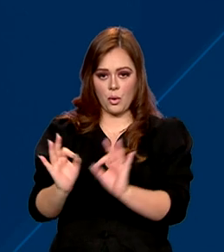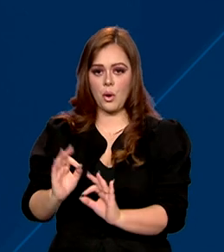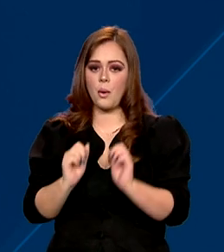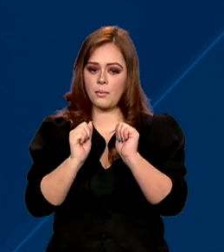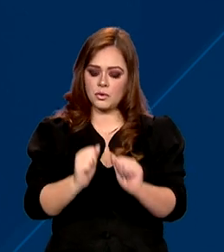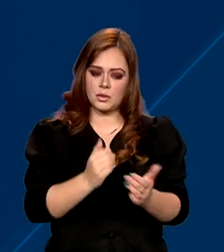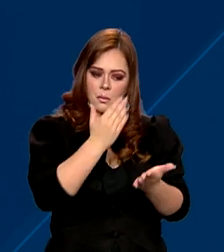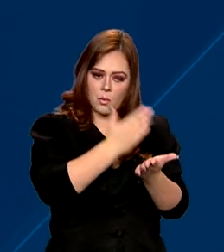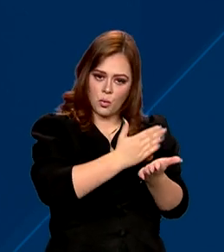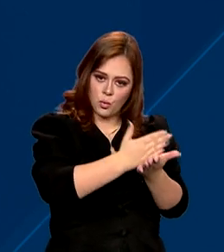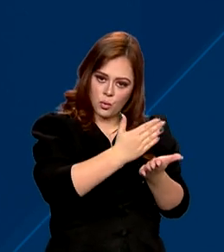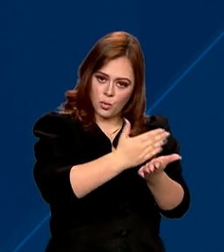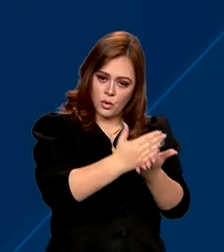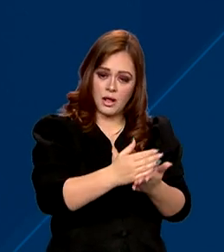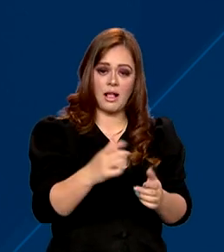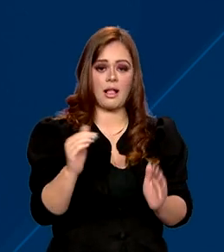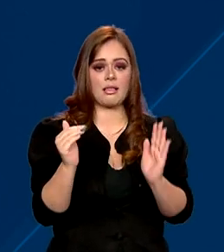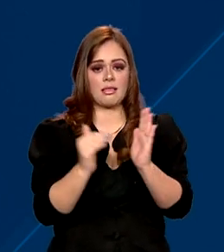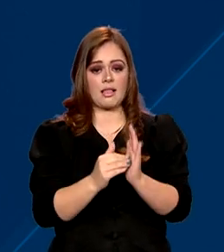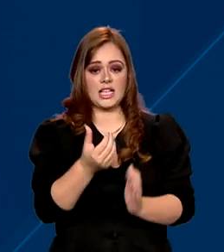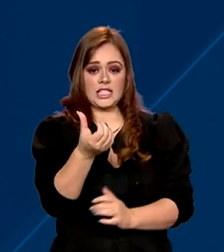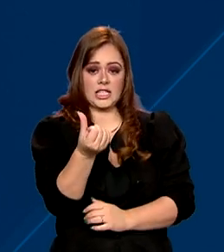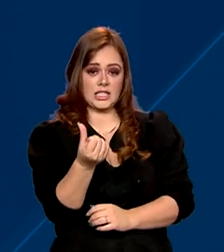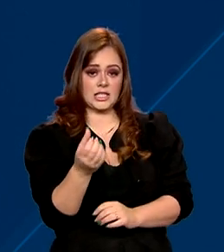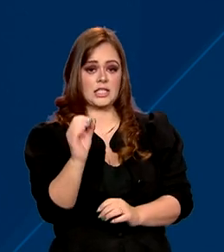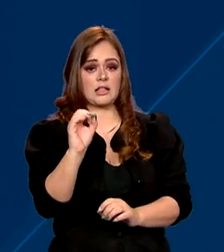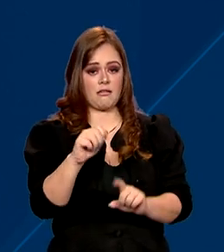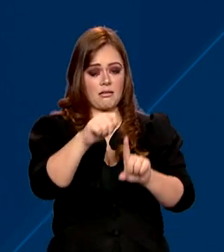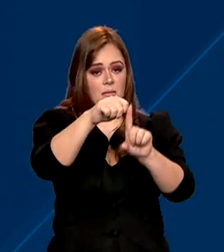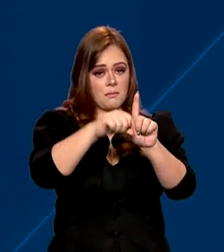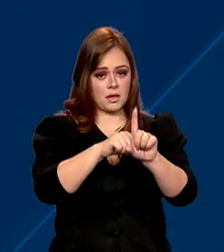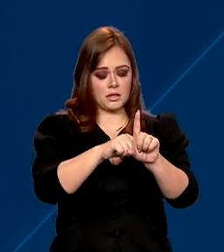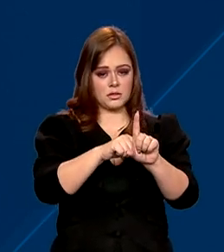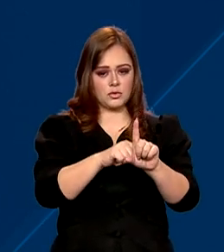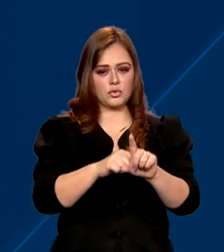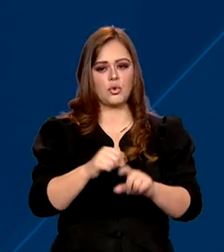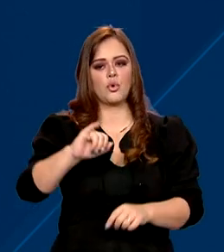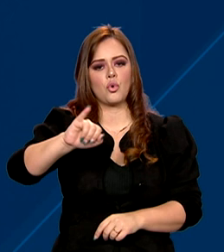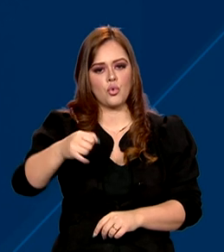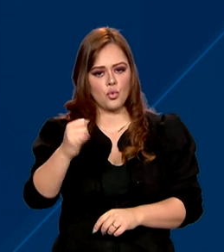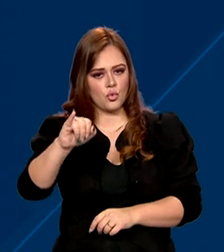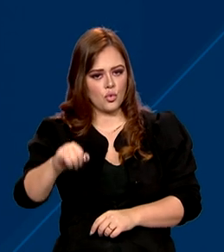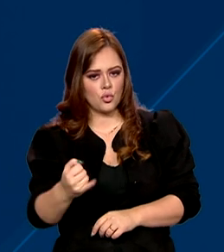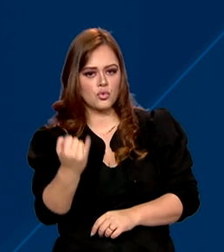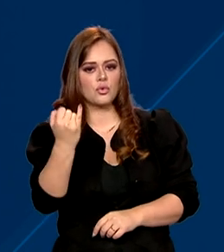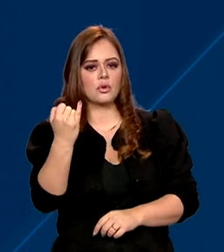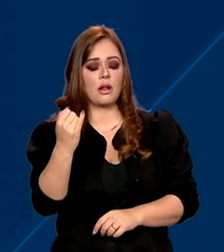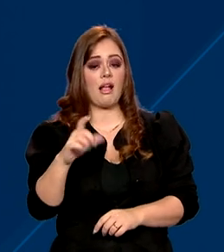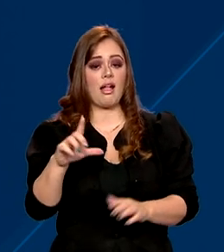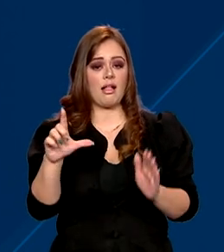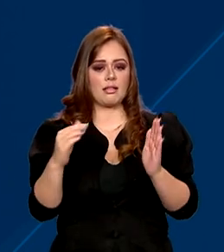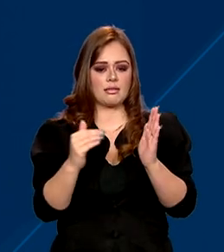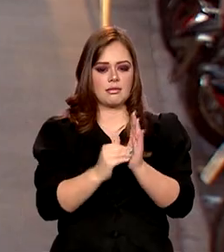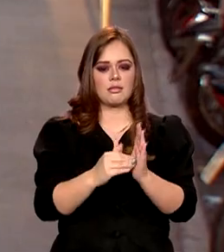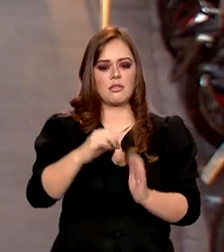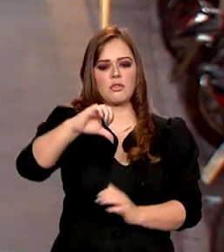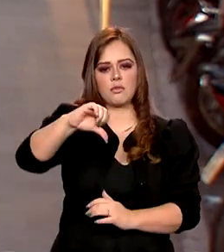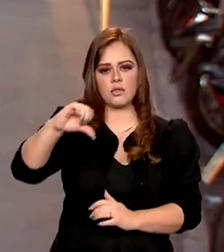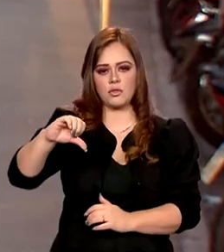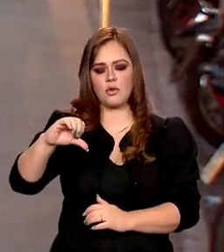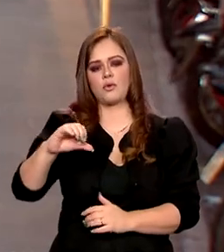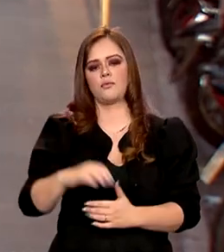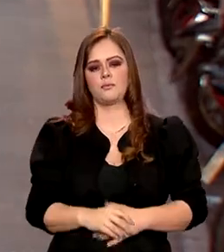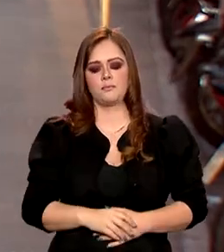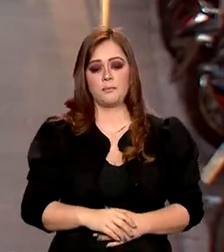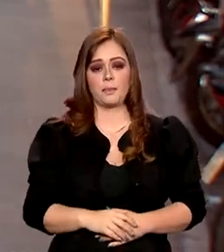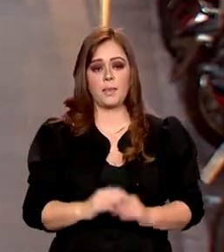parceladas em até 60 meses, com juros de 1,99% ao mês. Para quem tem